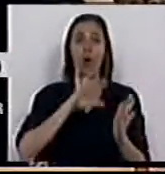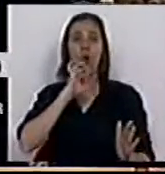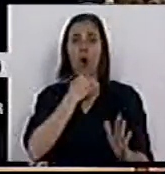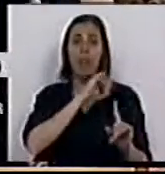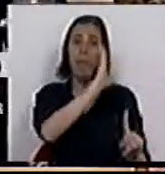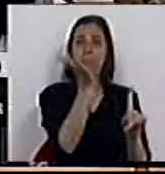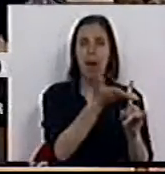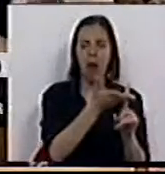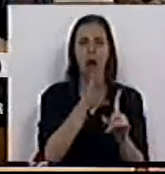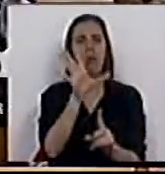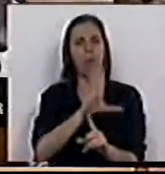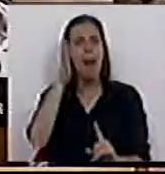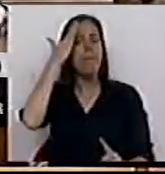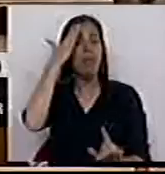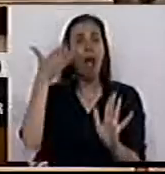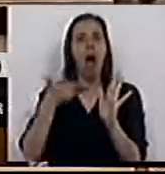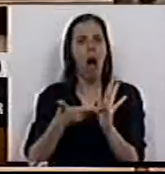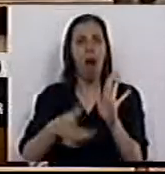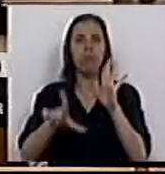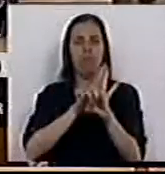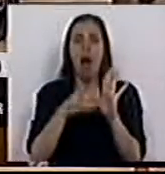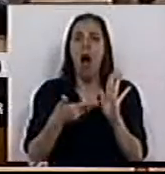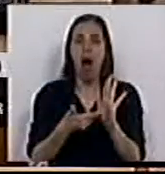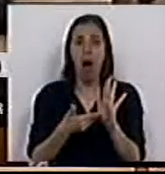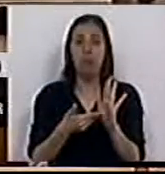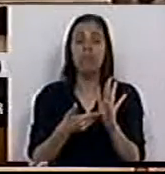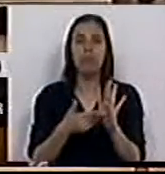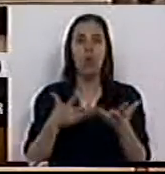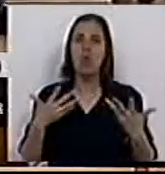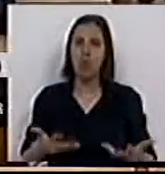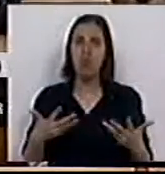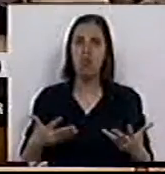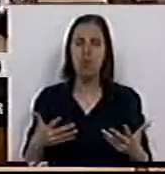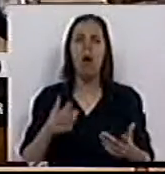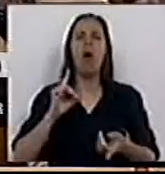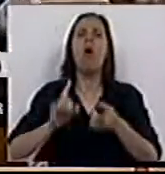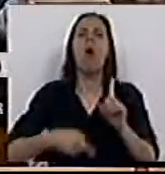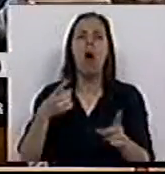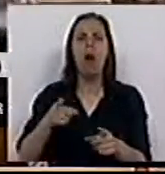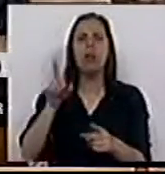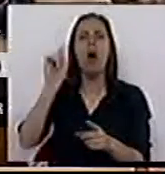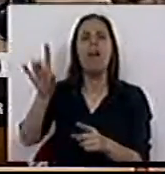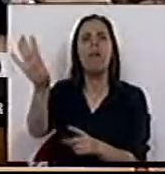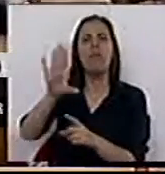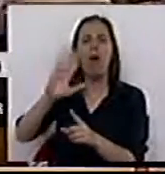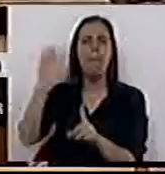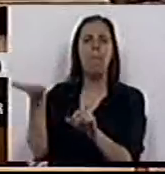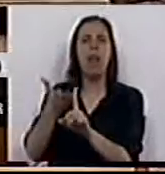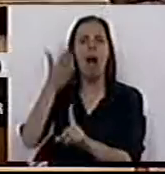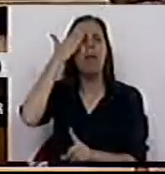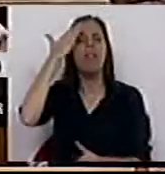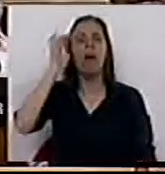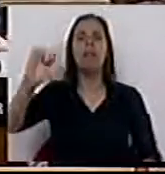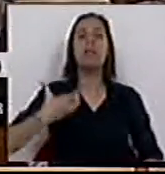Penal, como têm molduras previstas e elas são pesadas. Qual é a moldura penal que prevê o